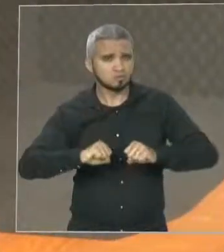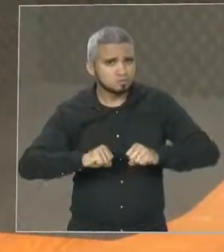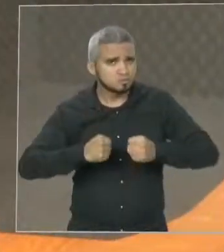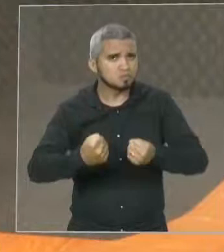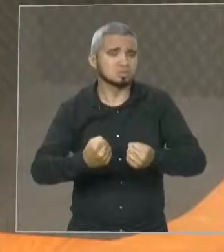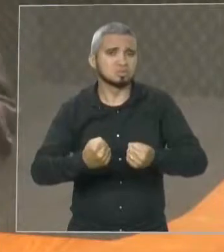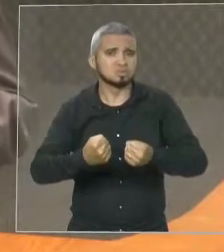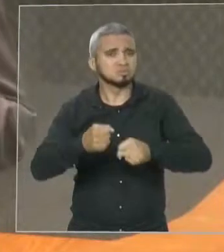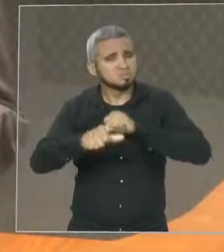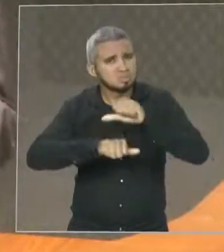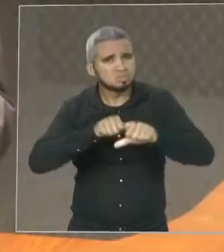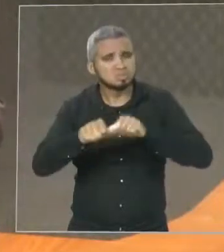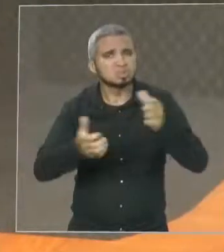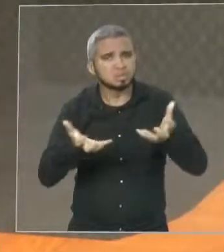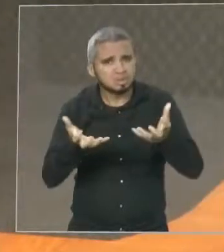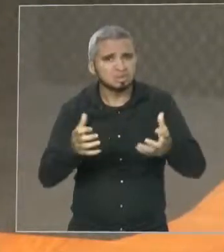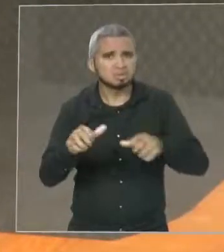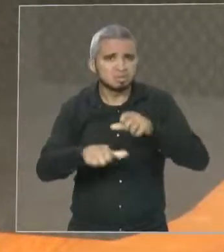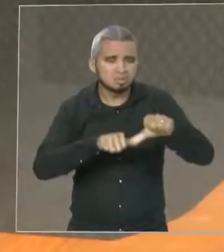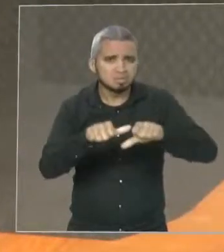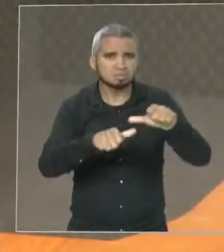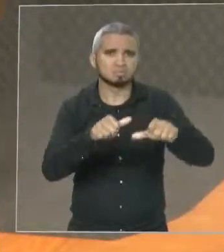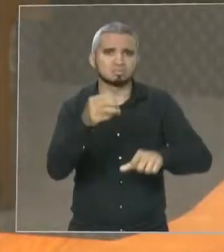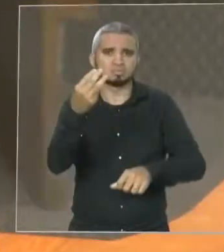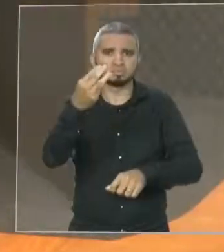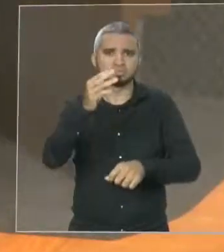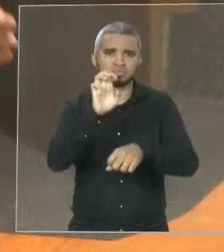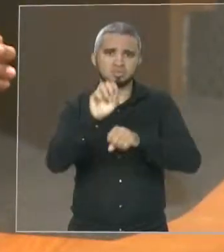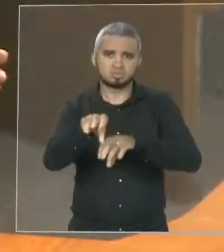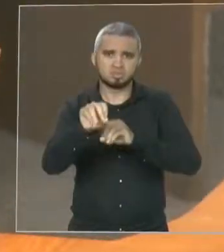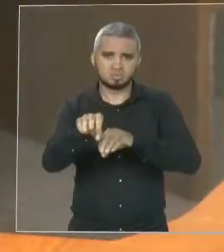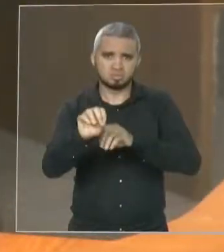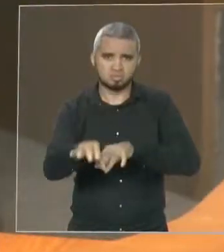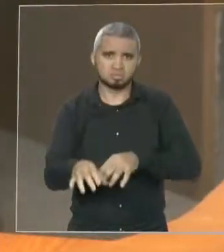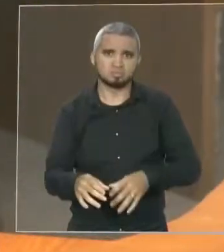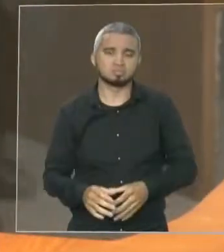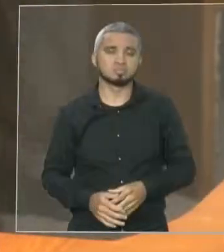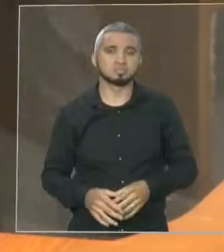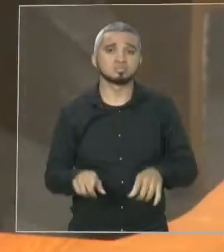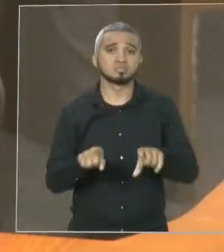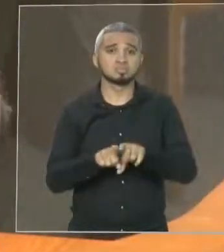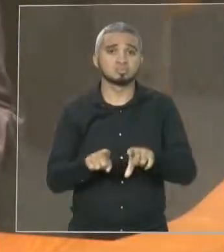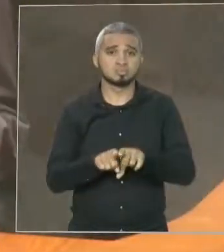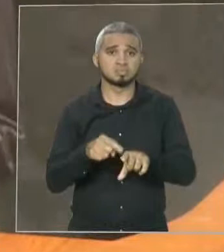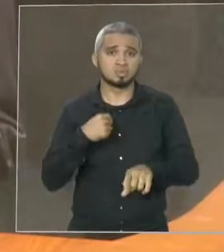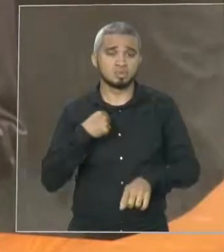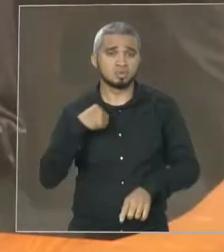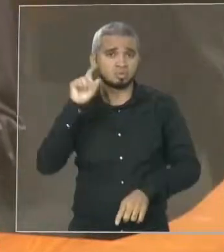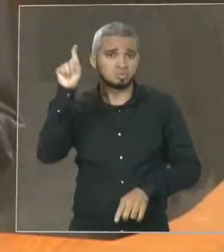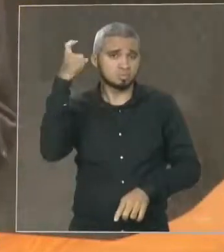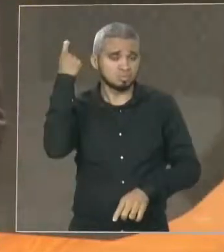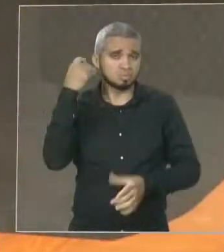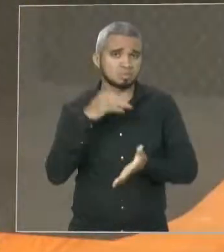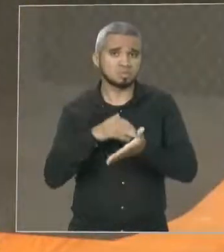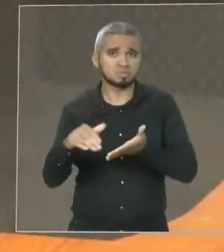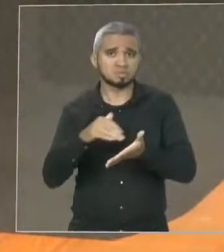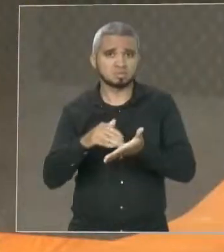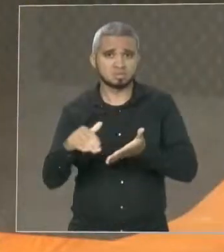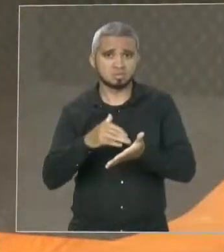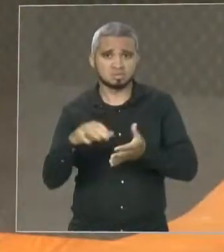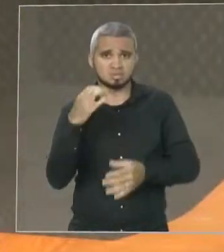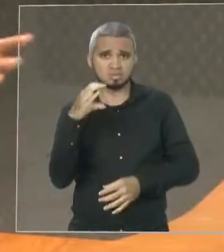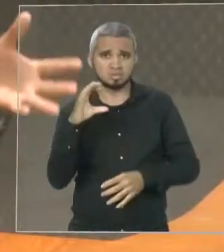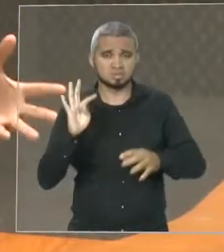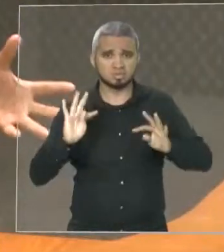investimento. Eu mesmo fui secretário de ciência e tecnologia e tive a honra de ser o fundador de uma instituição